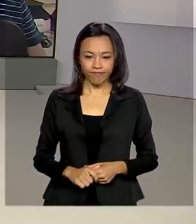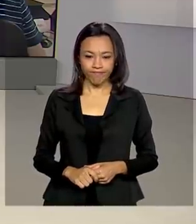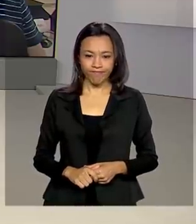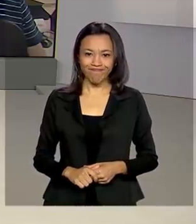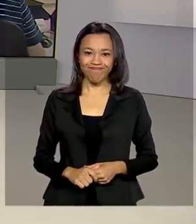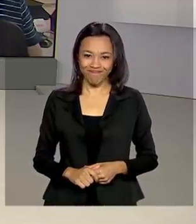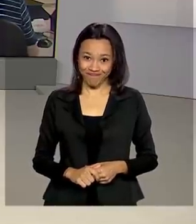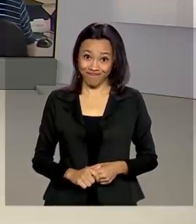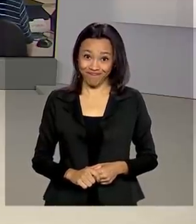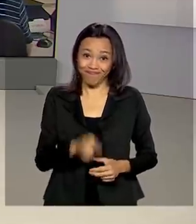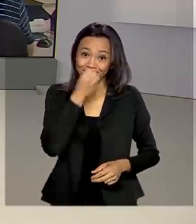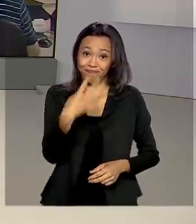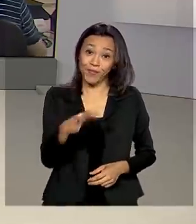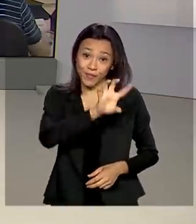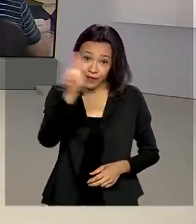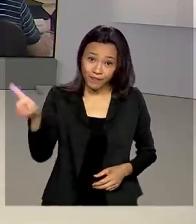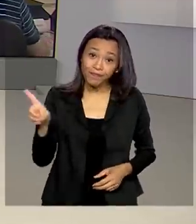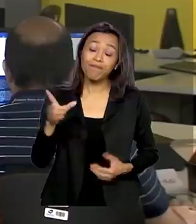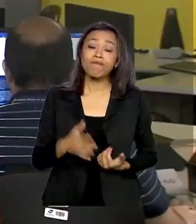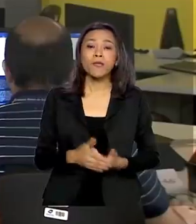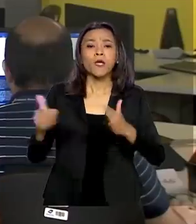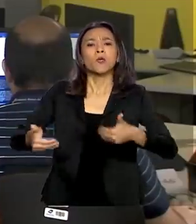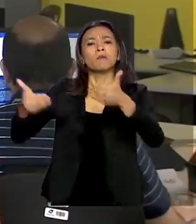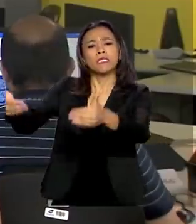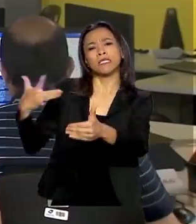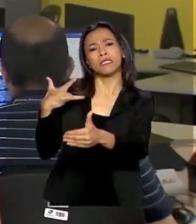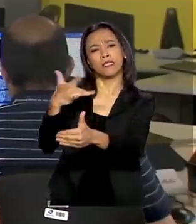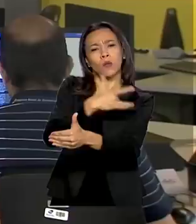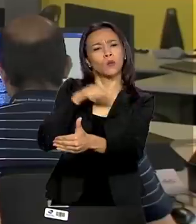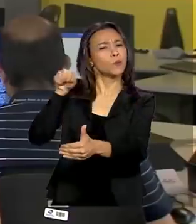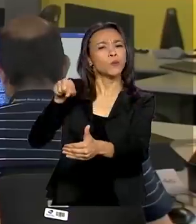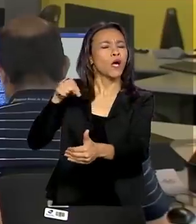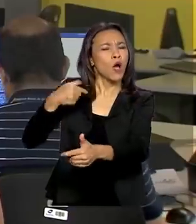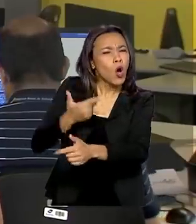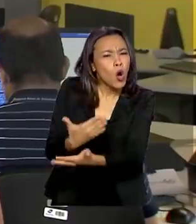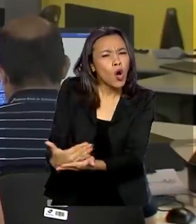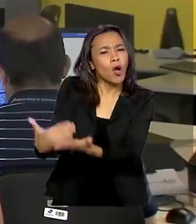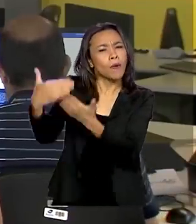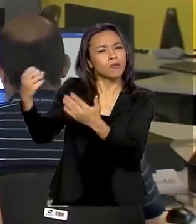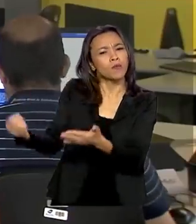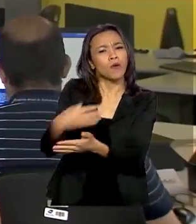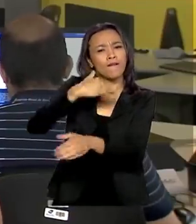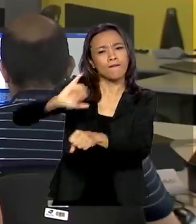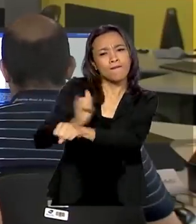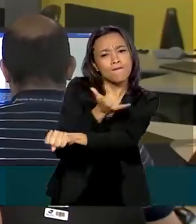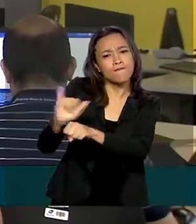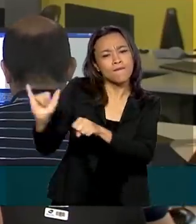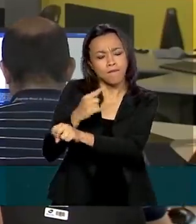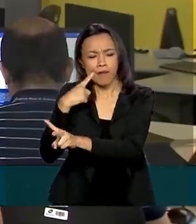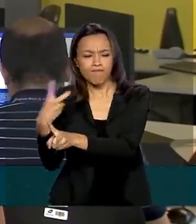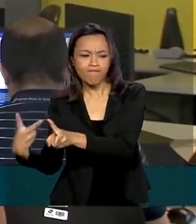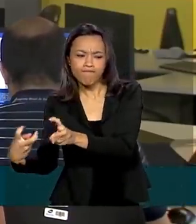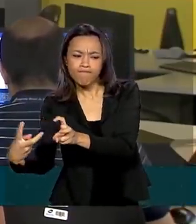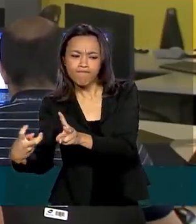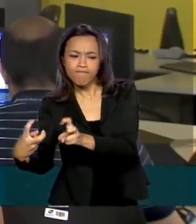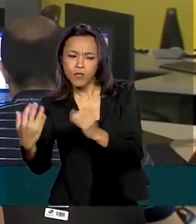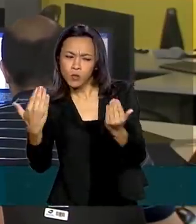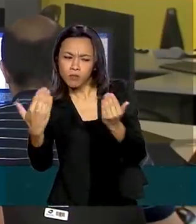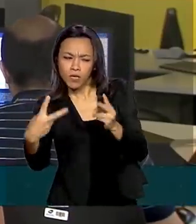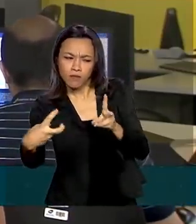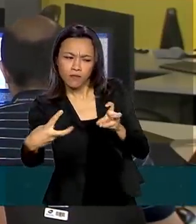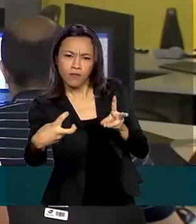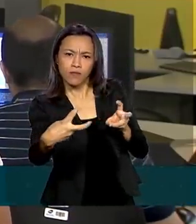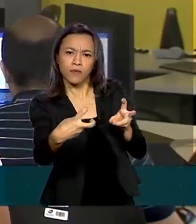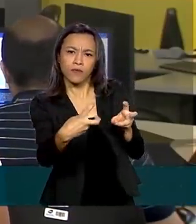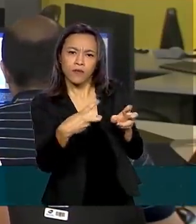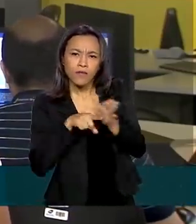Bom dia, Renata. O Ministério da Saúde começa uma nova estratégia para identificar casos suspeitos e tentar mapear a